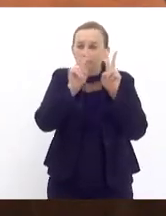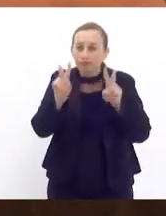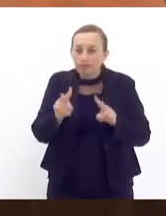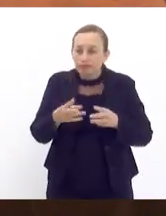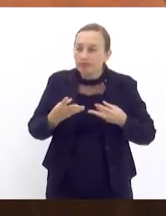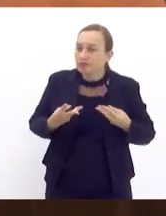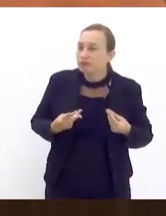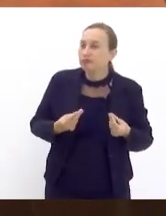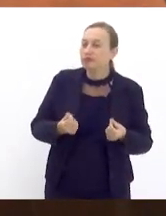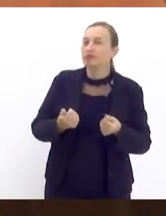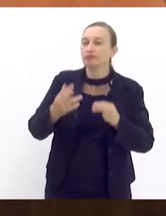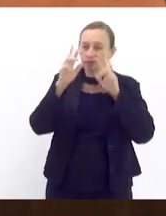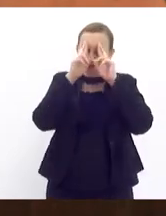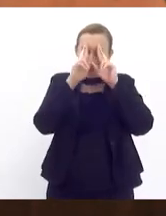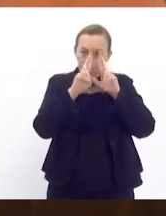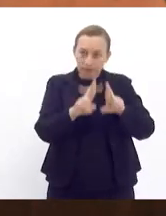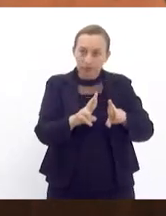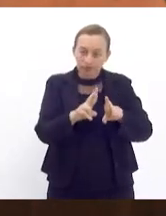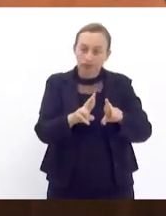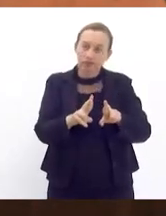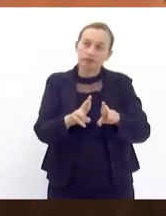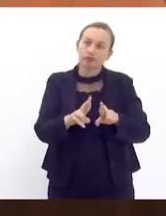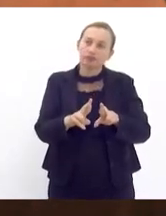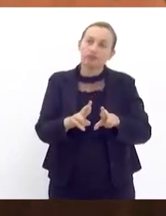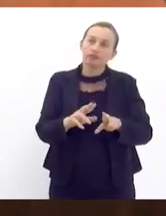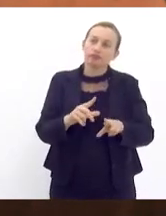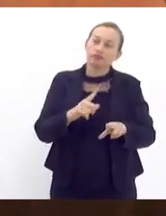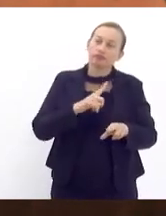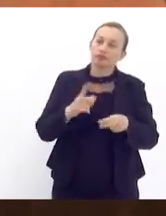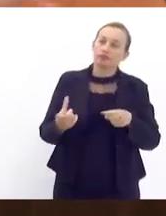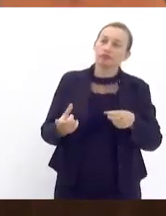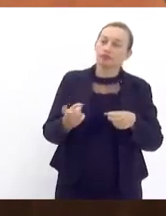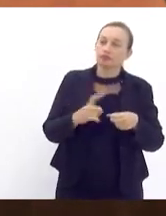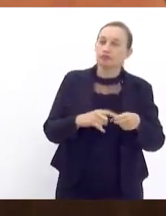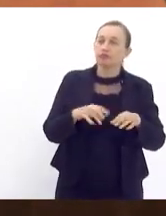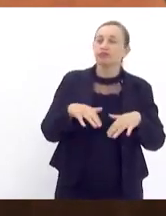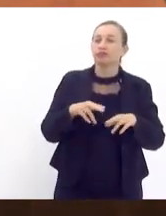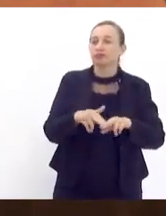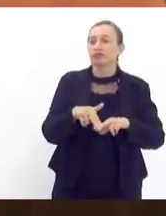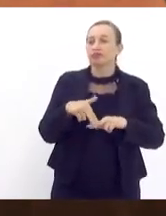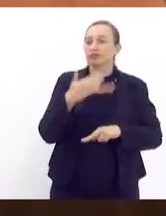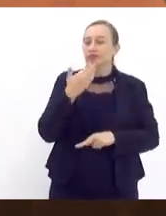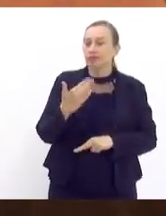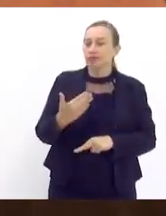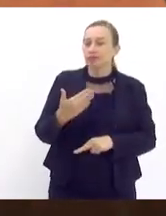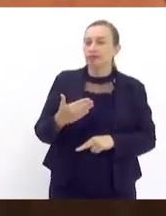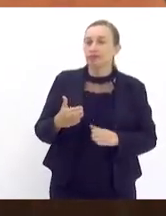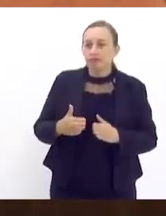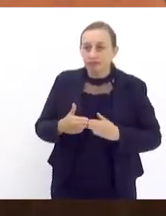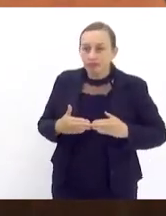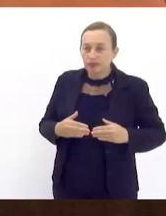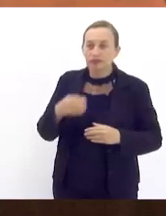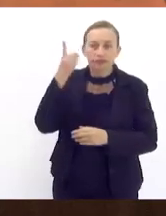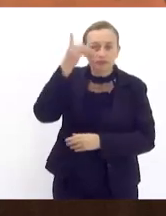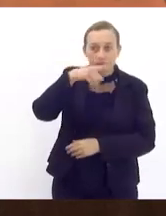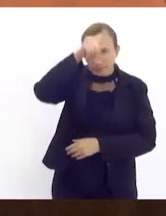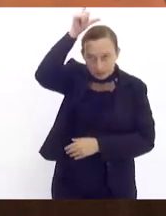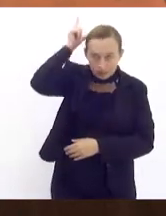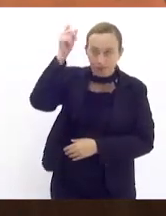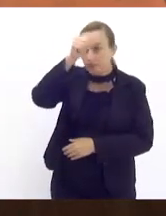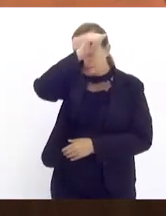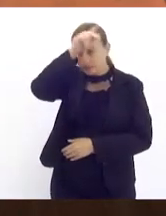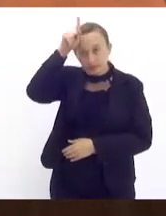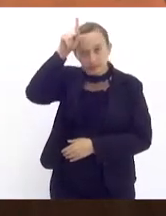dignidade e respeito terão esse retorno por conta disso eu peço licença Luiz Paulo e tenho que dizer o